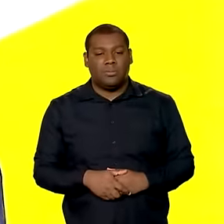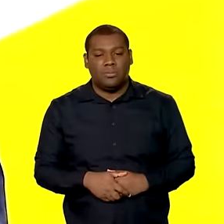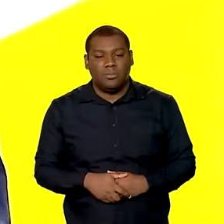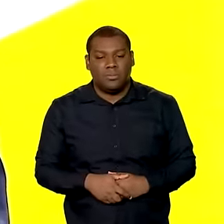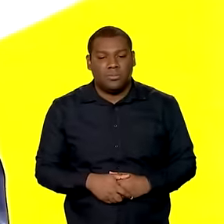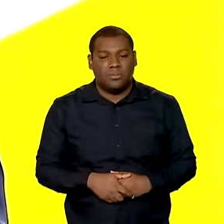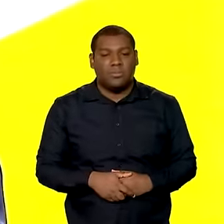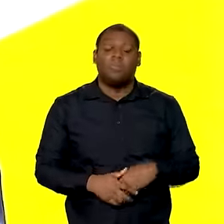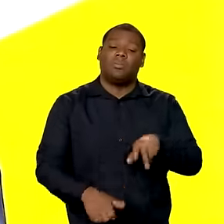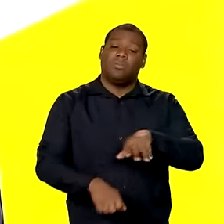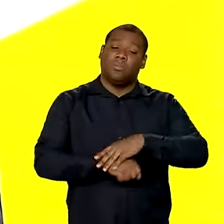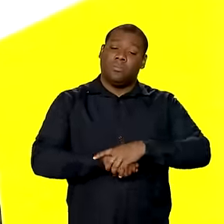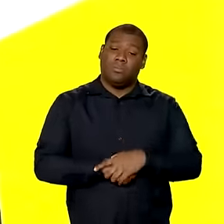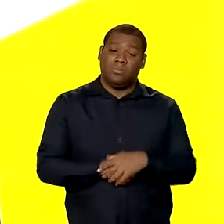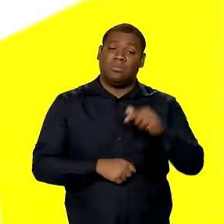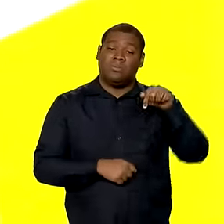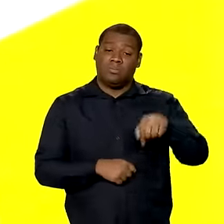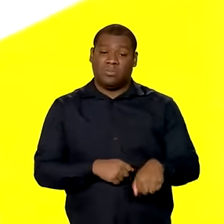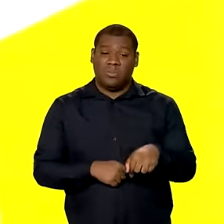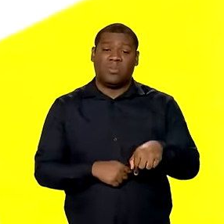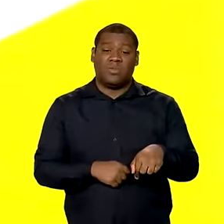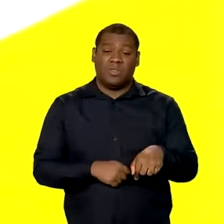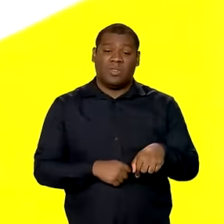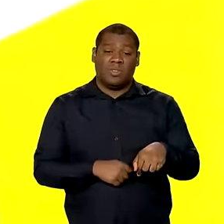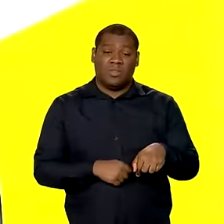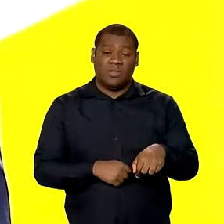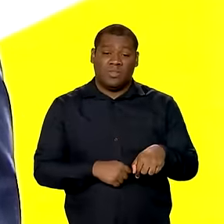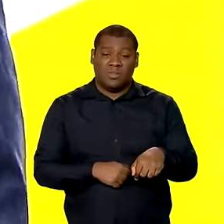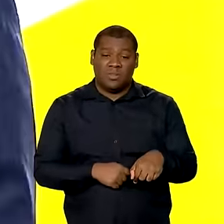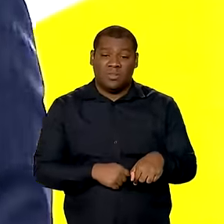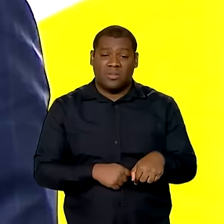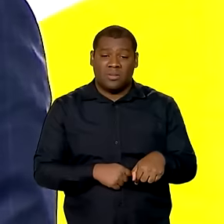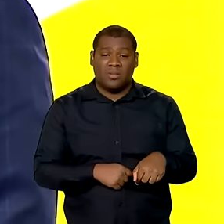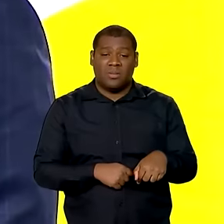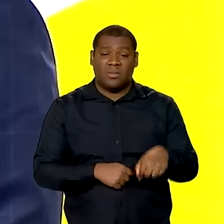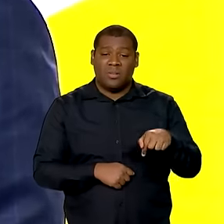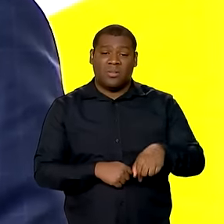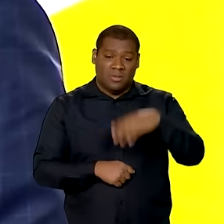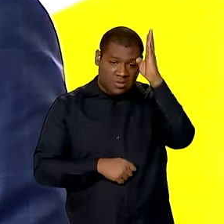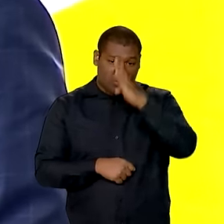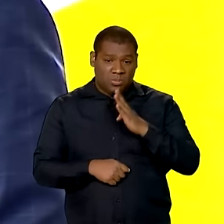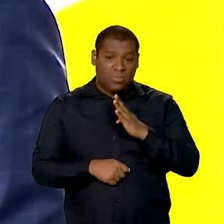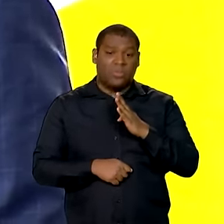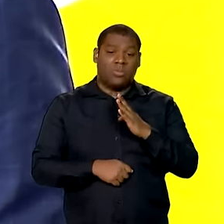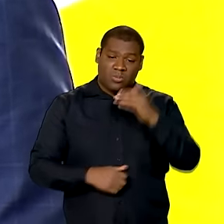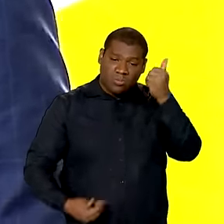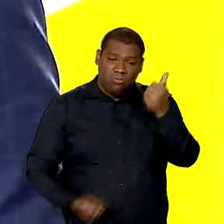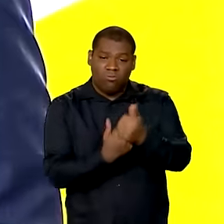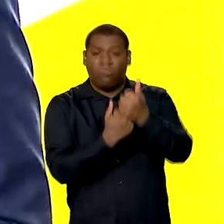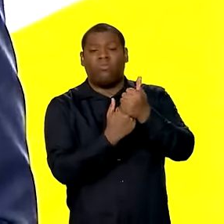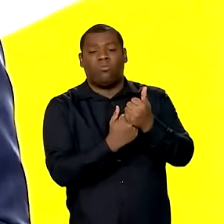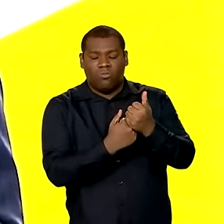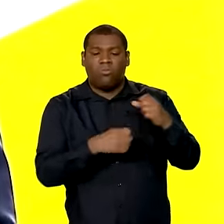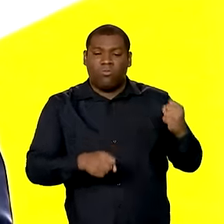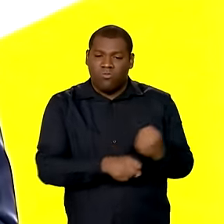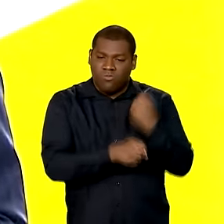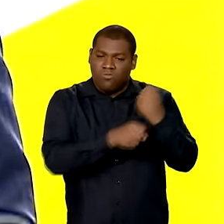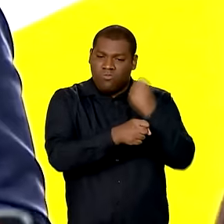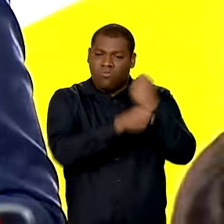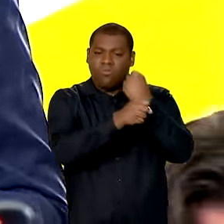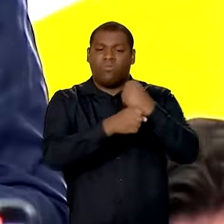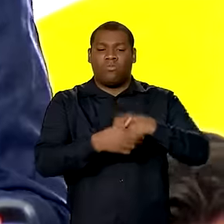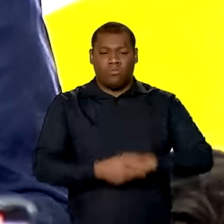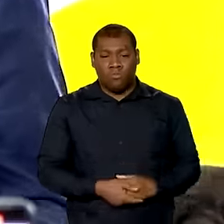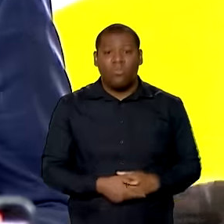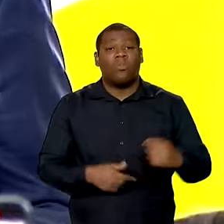chegado a patamares elevados de desenvolvimento econômico sem passar pelo fortalecimento da construção civil. Construção civil, ela